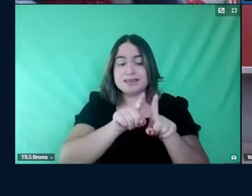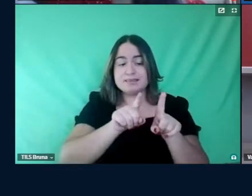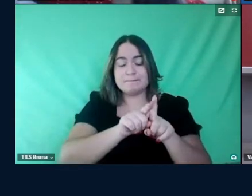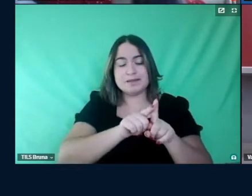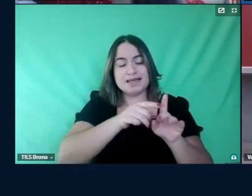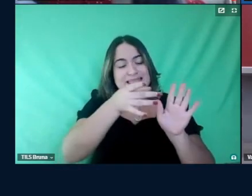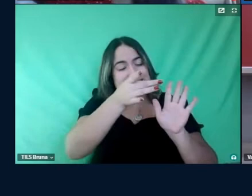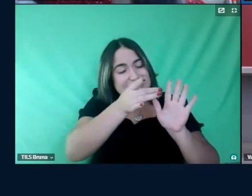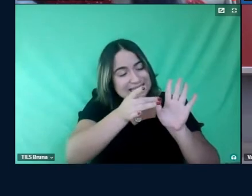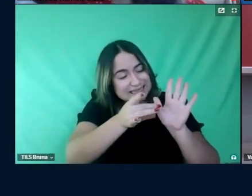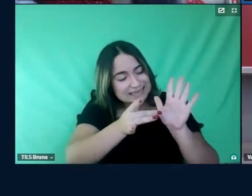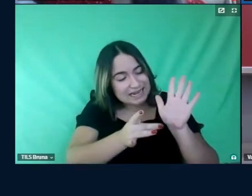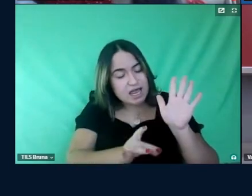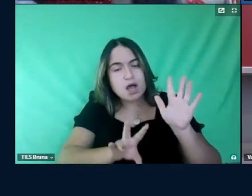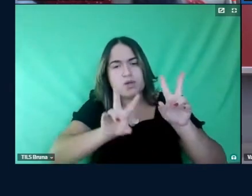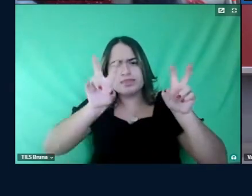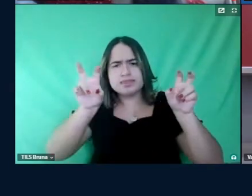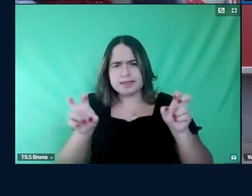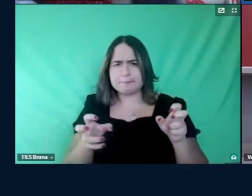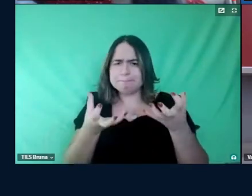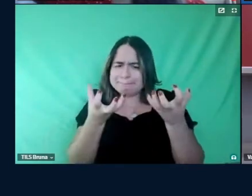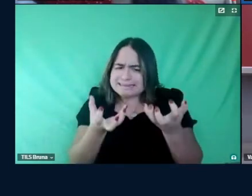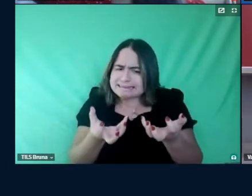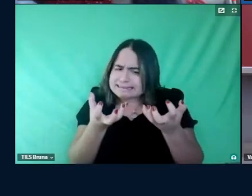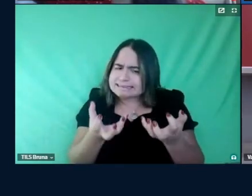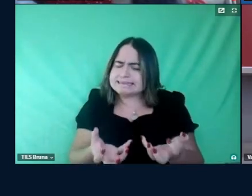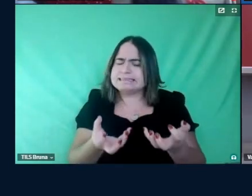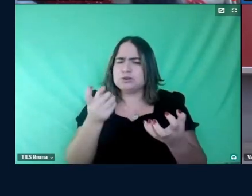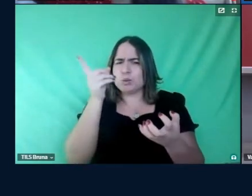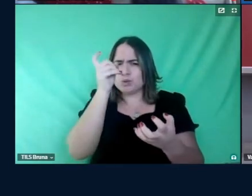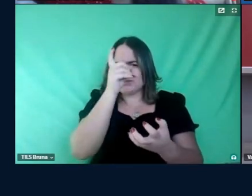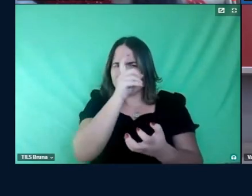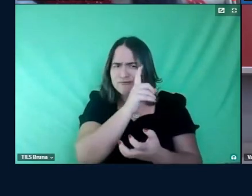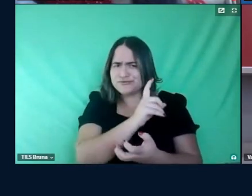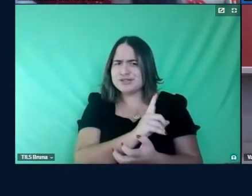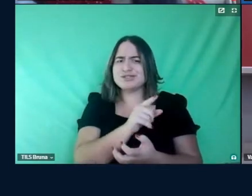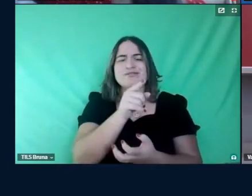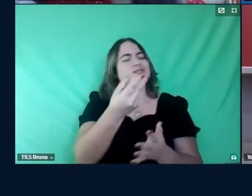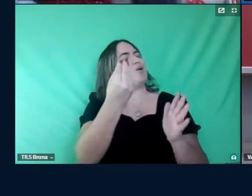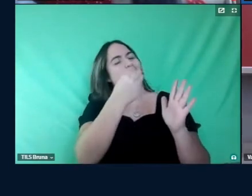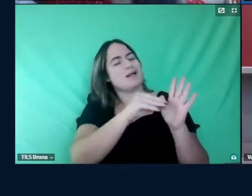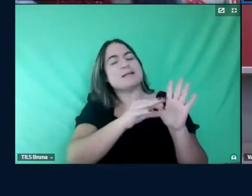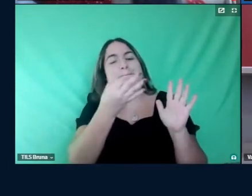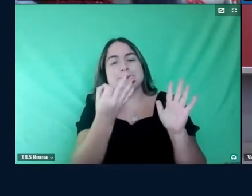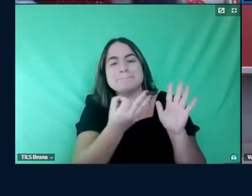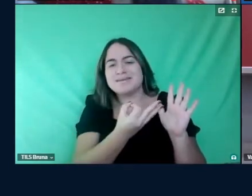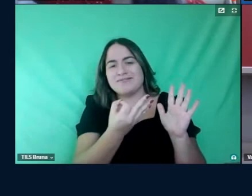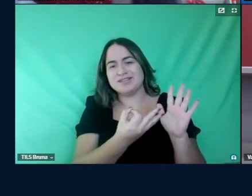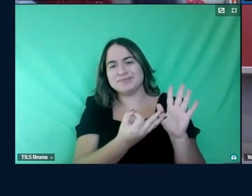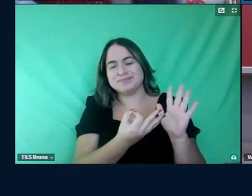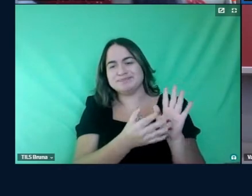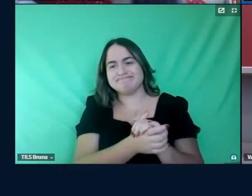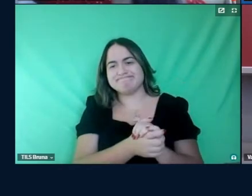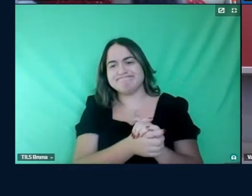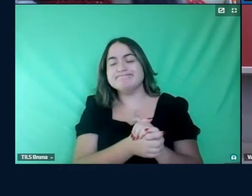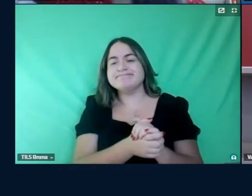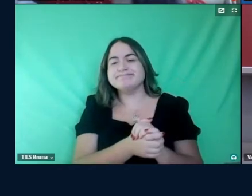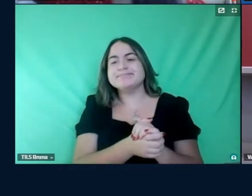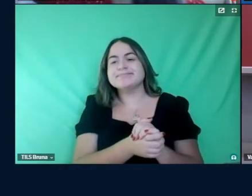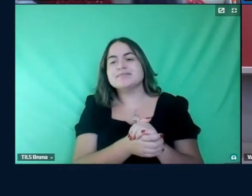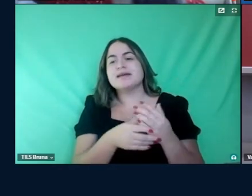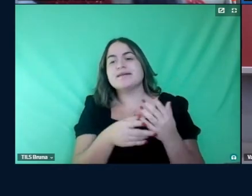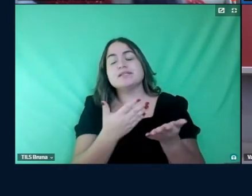sobre esse assunto tão denso, tão complexo e você sabe se colocar muito bem. E já você começa